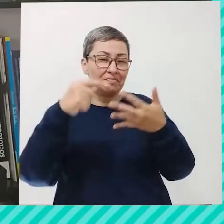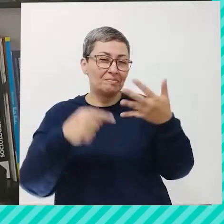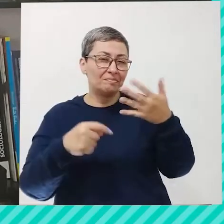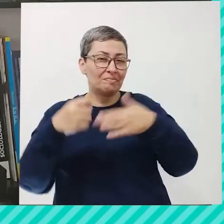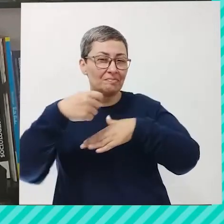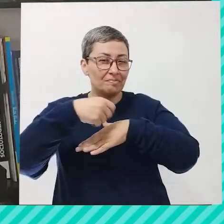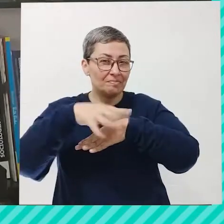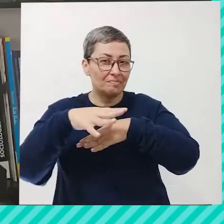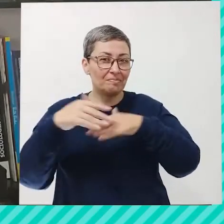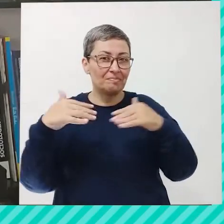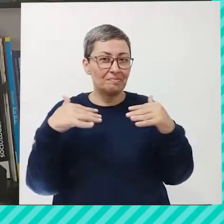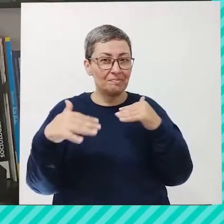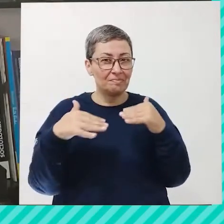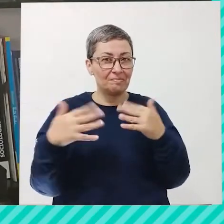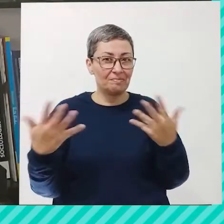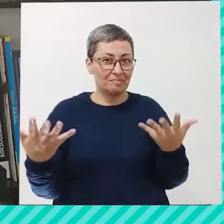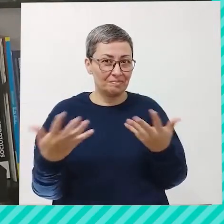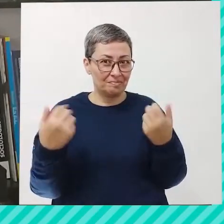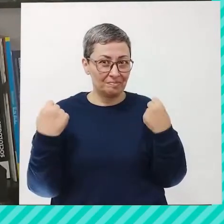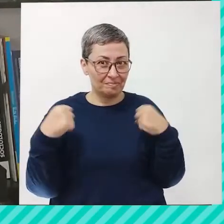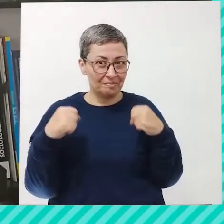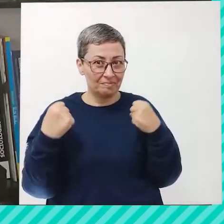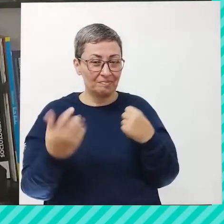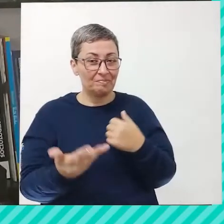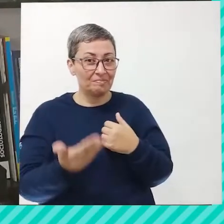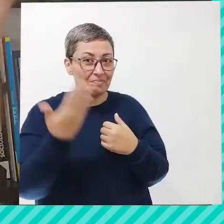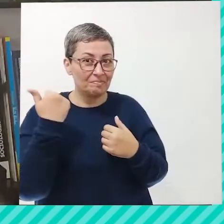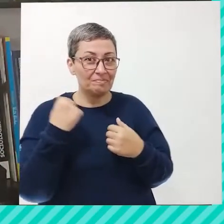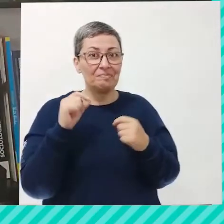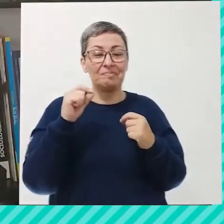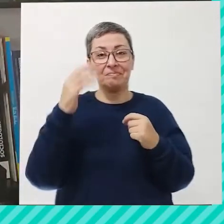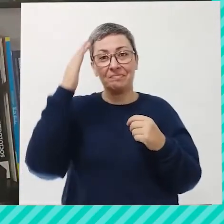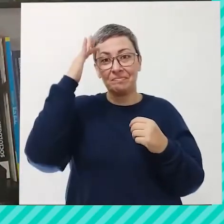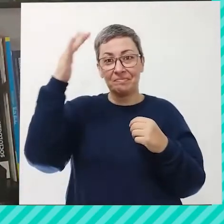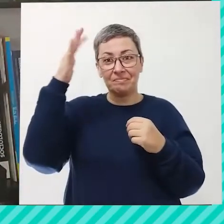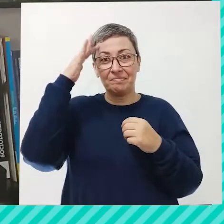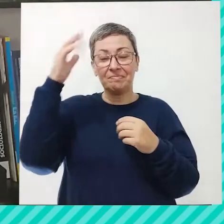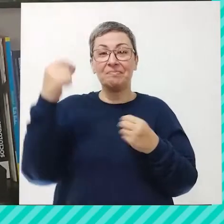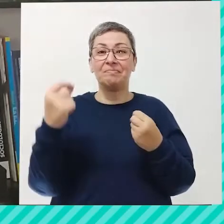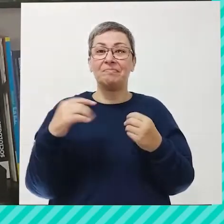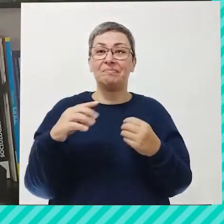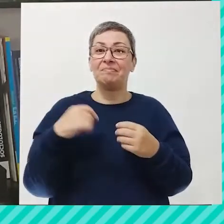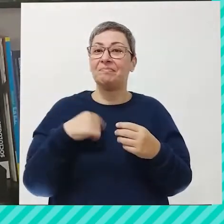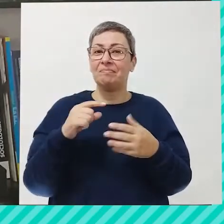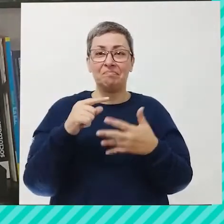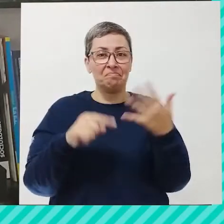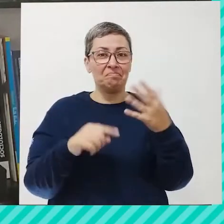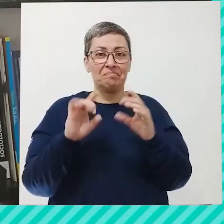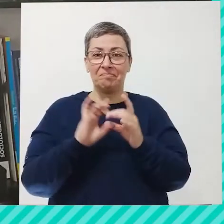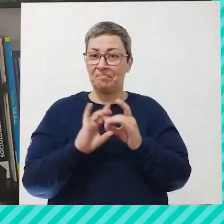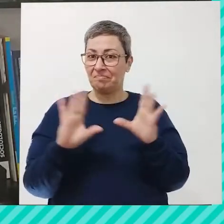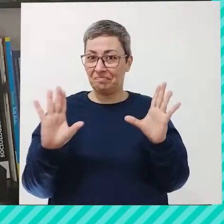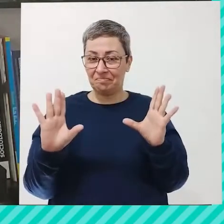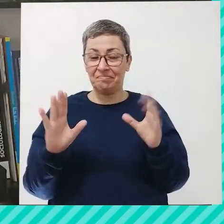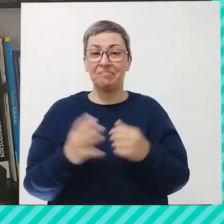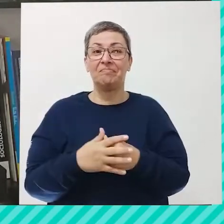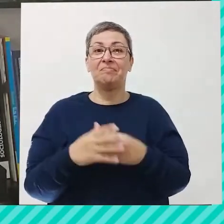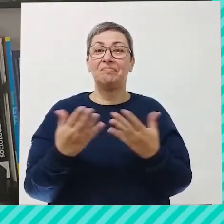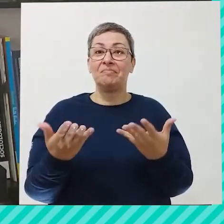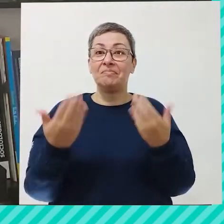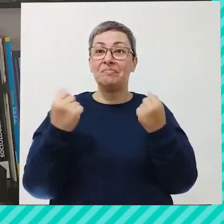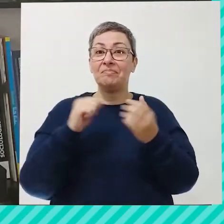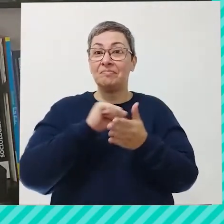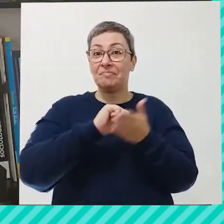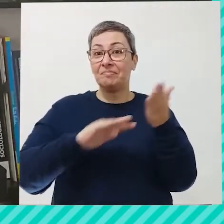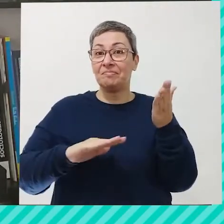dicas para se movimentar e se exercitar, então vamos aí usar a imaginação e tem para todos os gostos aí no nosso programa de hoje. E vamos